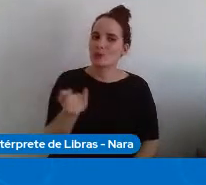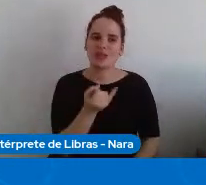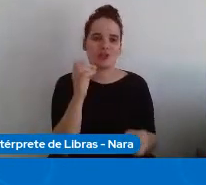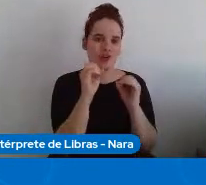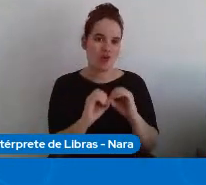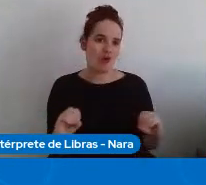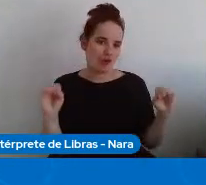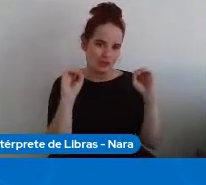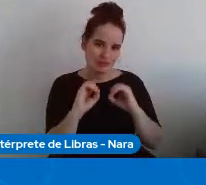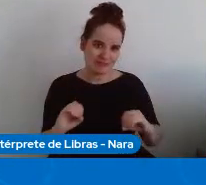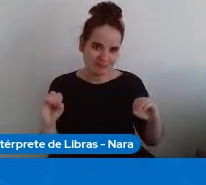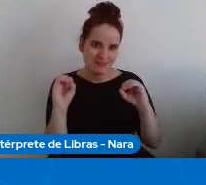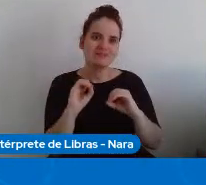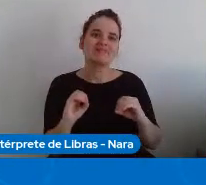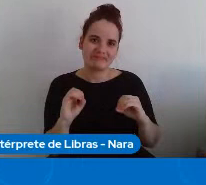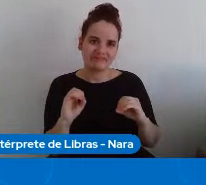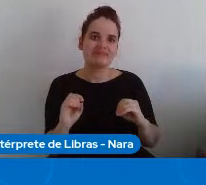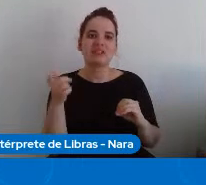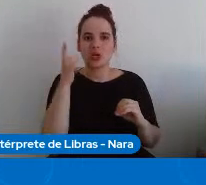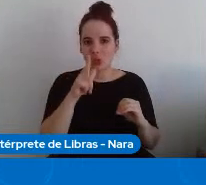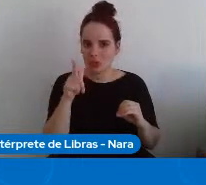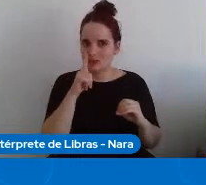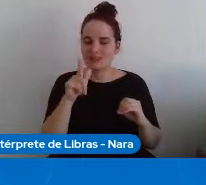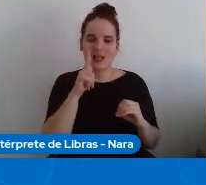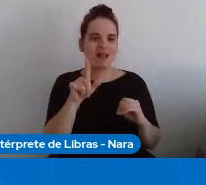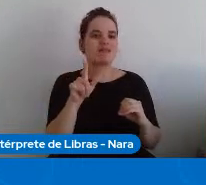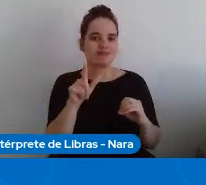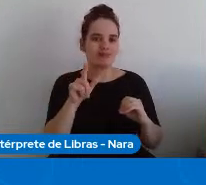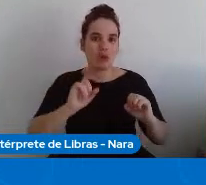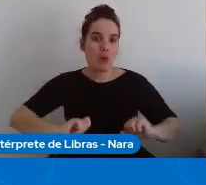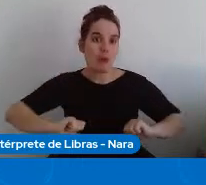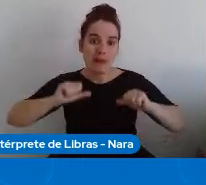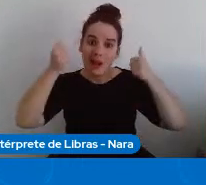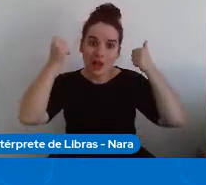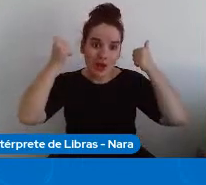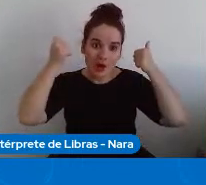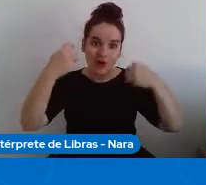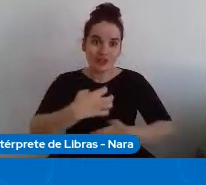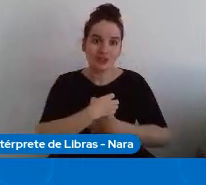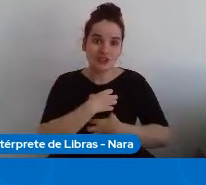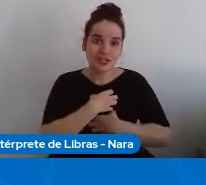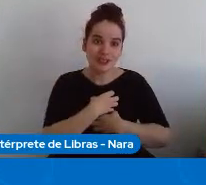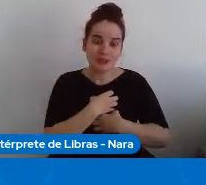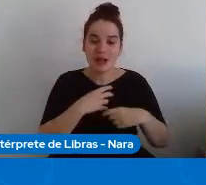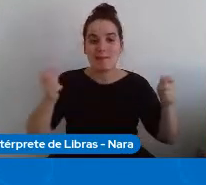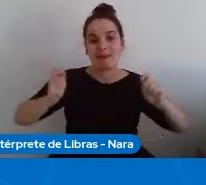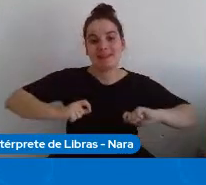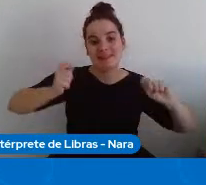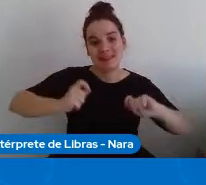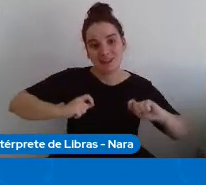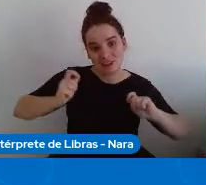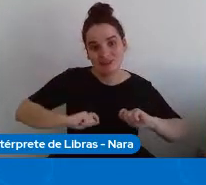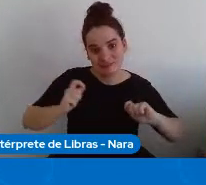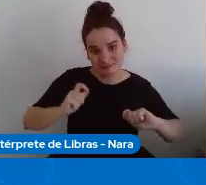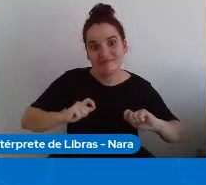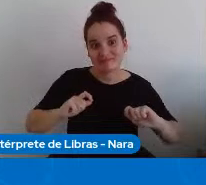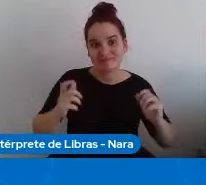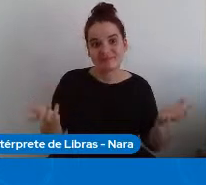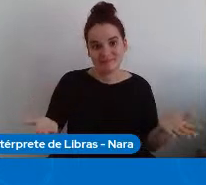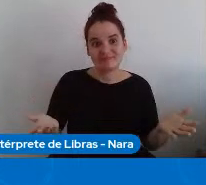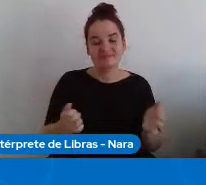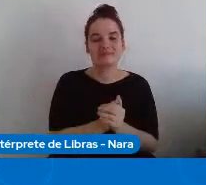pessoas mostrarem e exercitarem o melhor dentro da sua capacidade do momento dentro das suas condições no momento